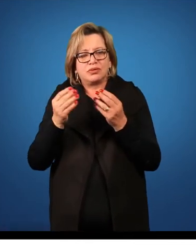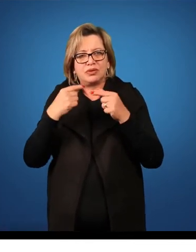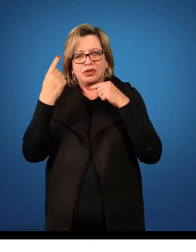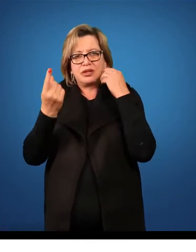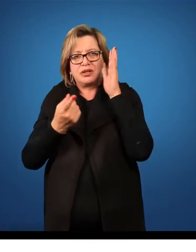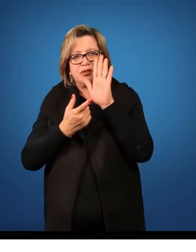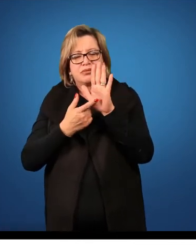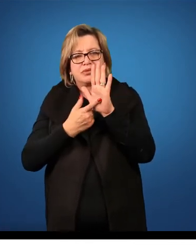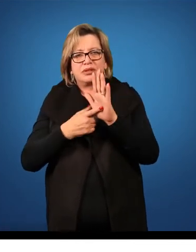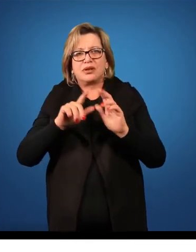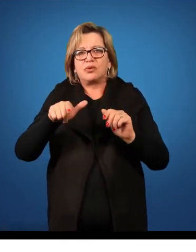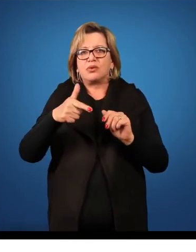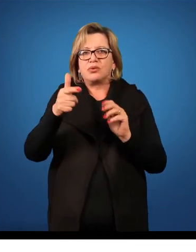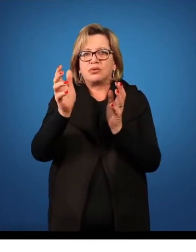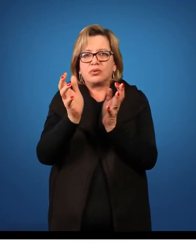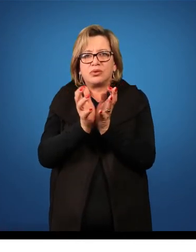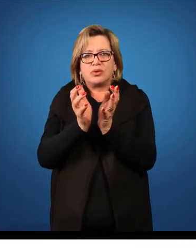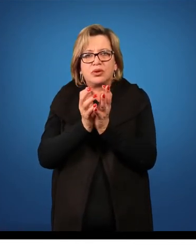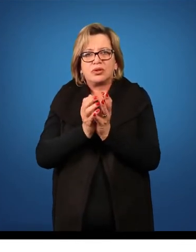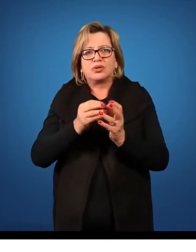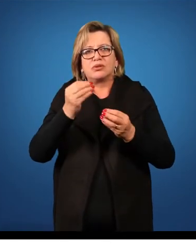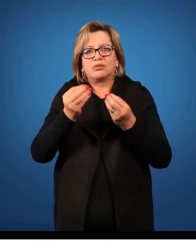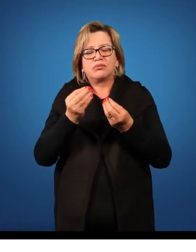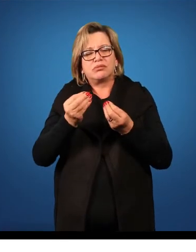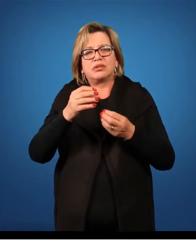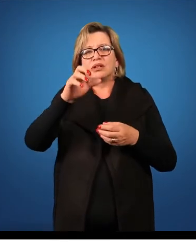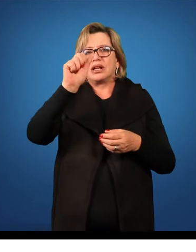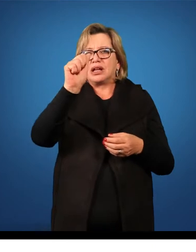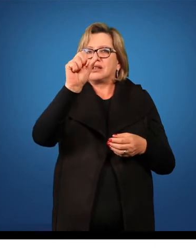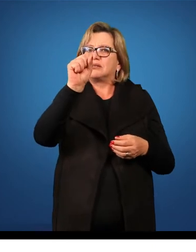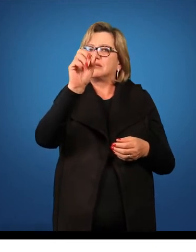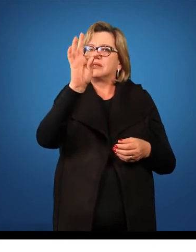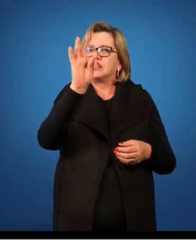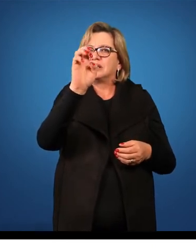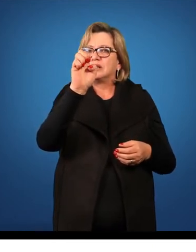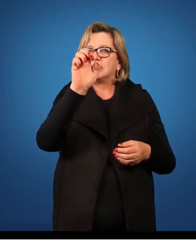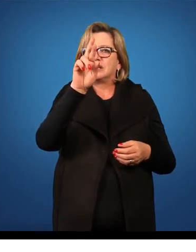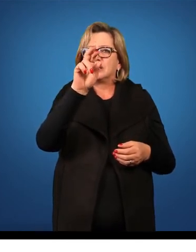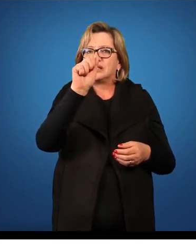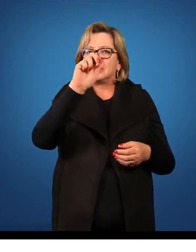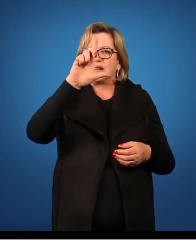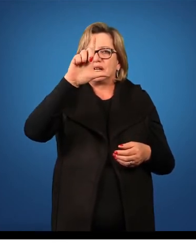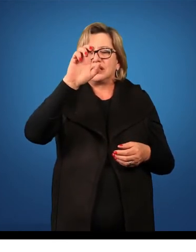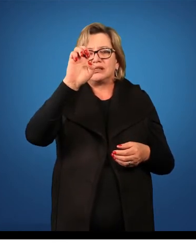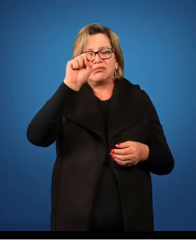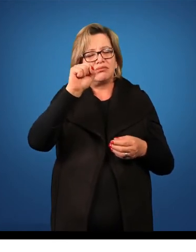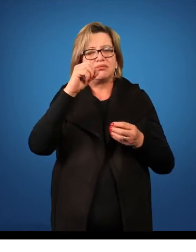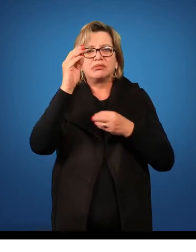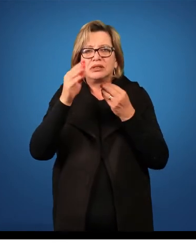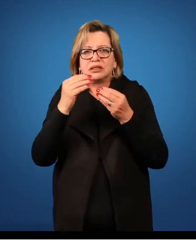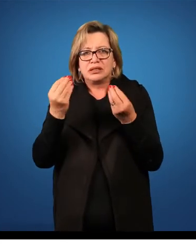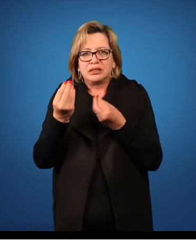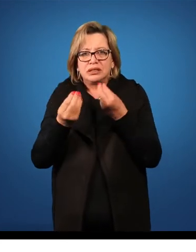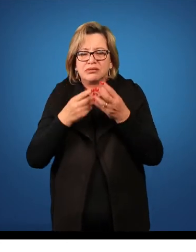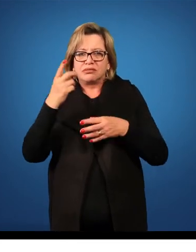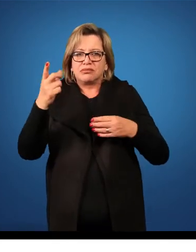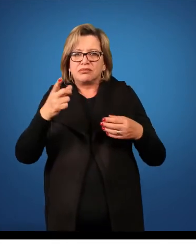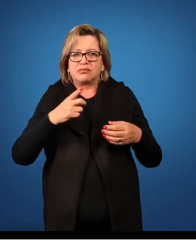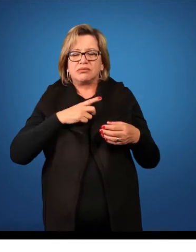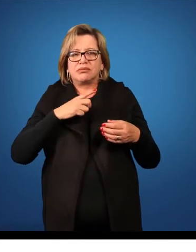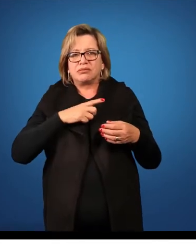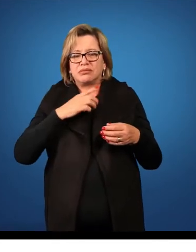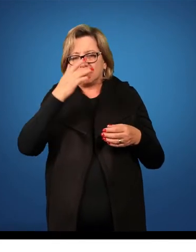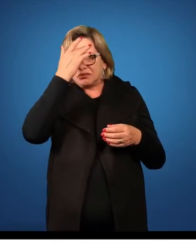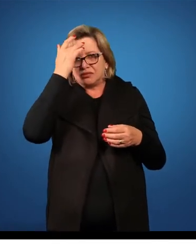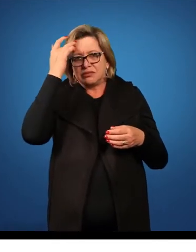derivado das asterides, que está na ordem Asterales. Esse aqui é o exemplo da família Asterace, conhecida pela maioria